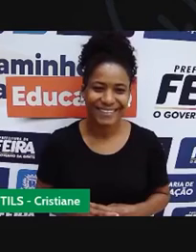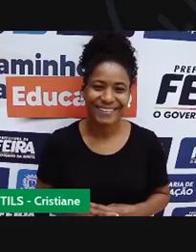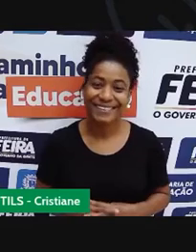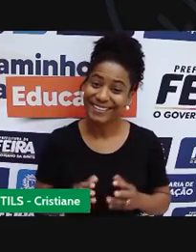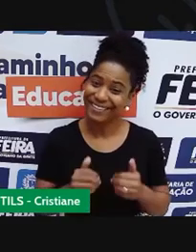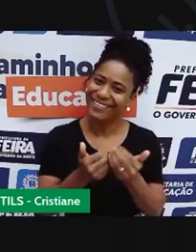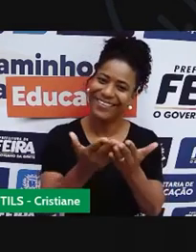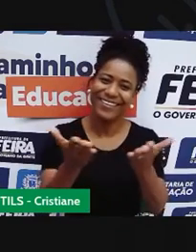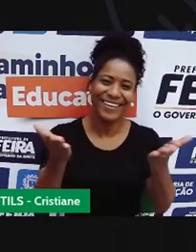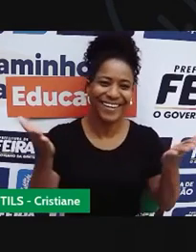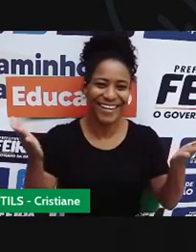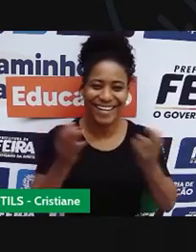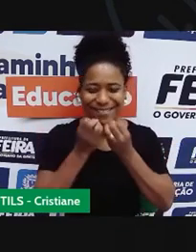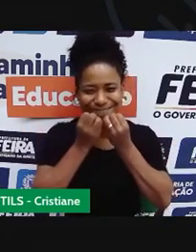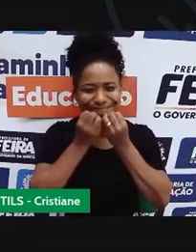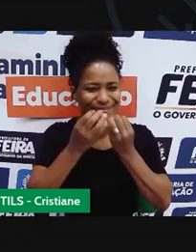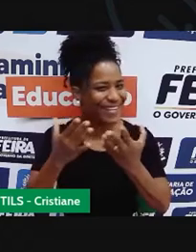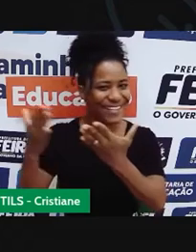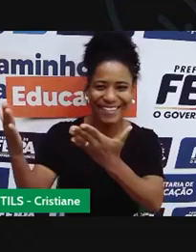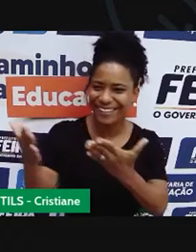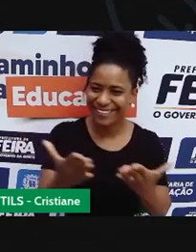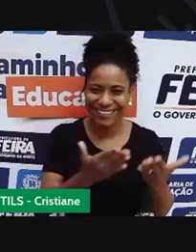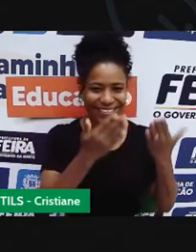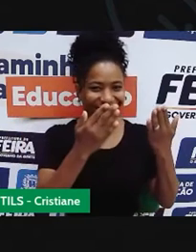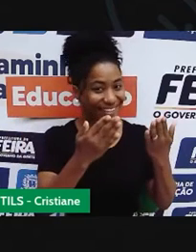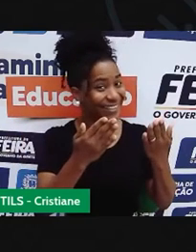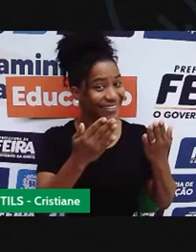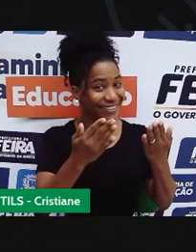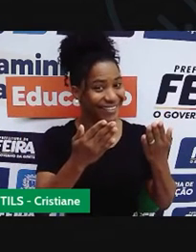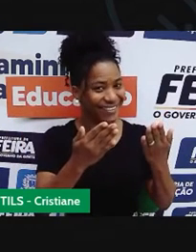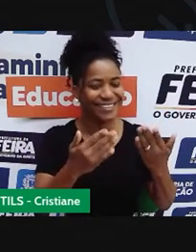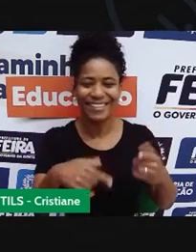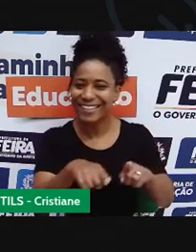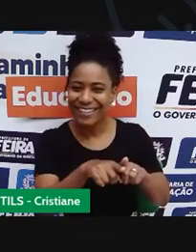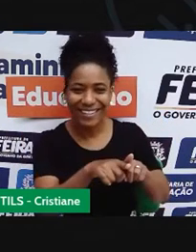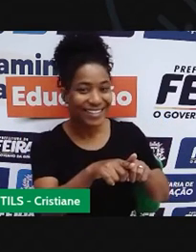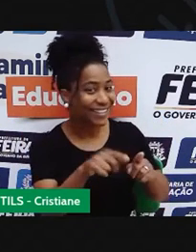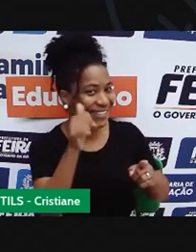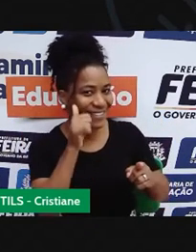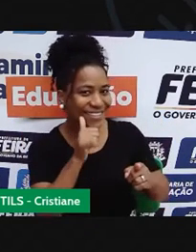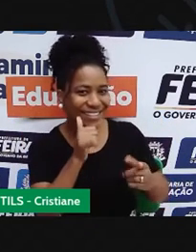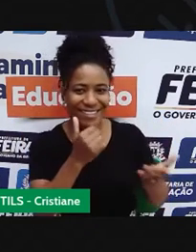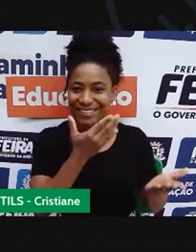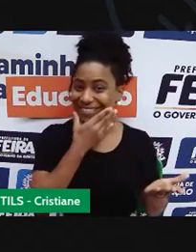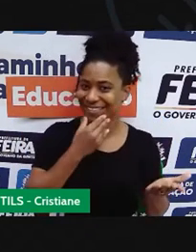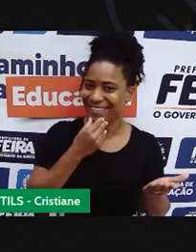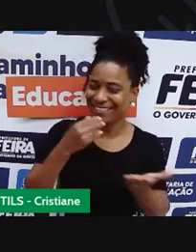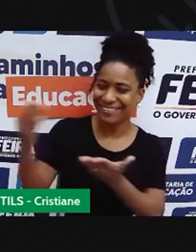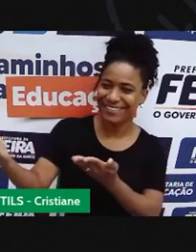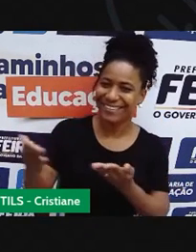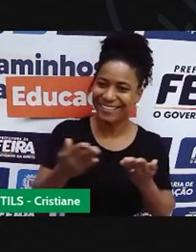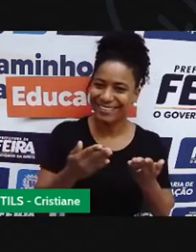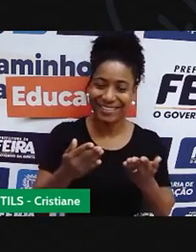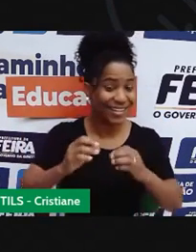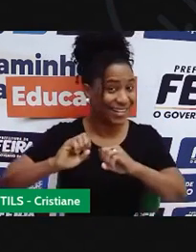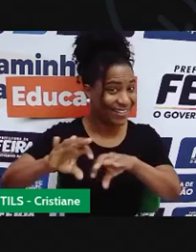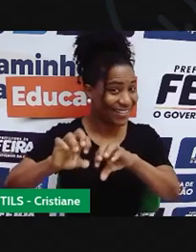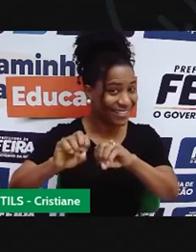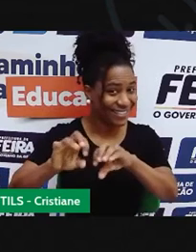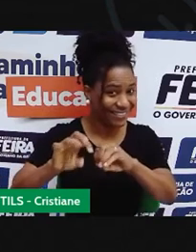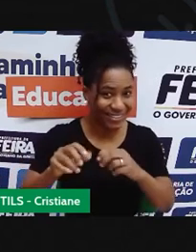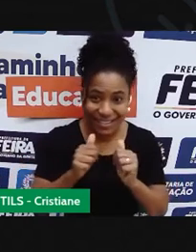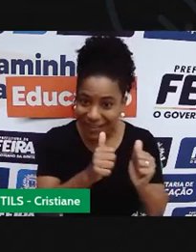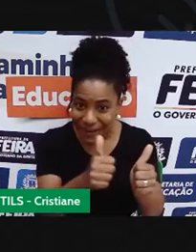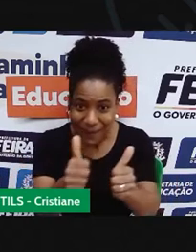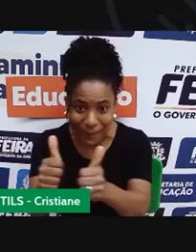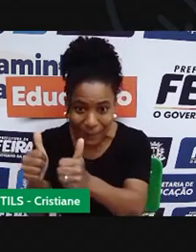Olá, sejam bem-vindos, sejam bem-vindas a mais uma de nossas aulas. Tudo